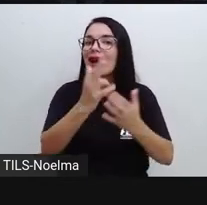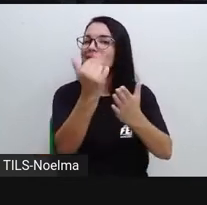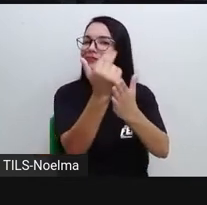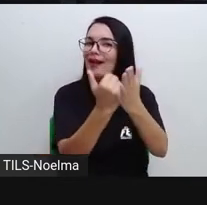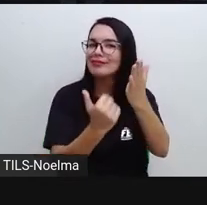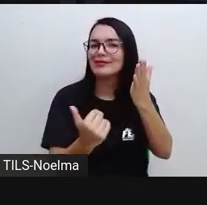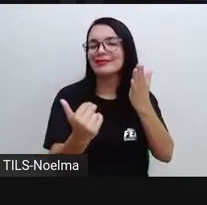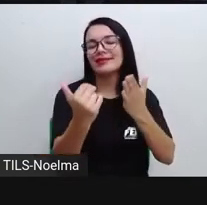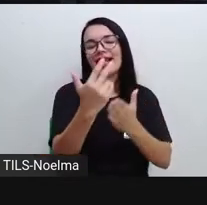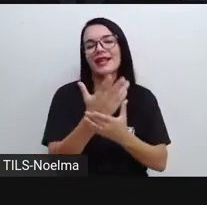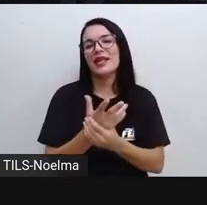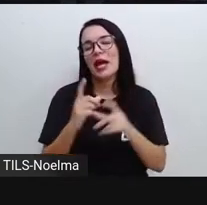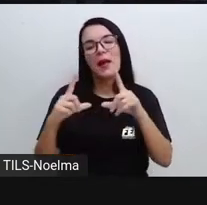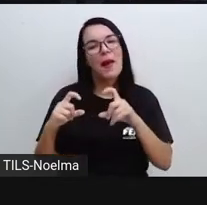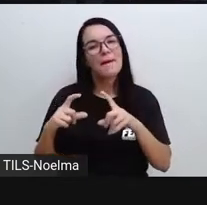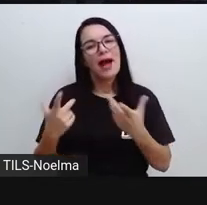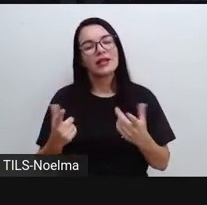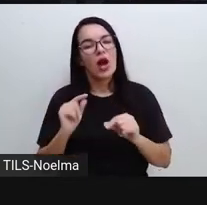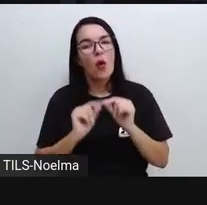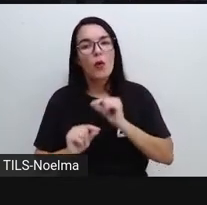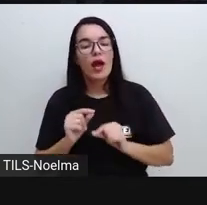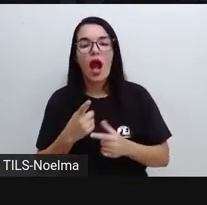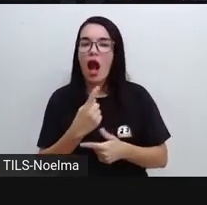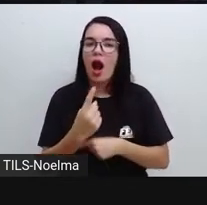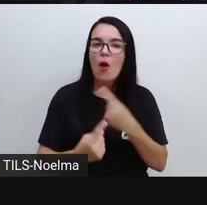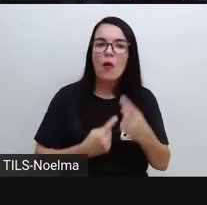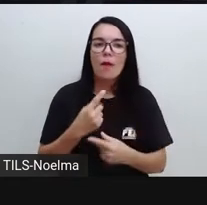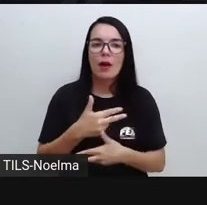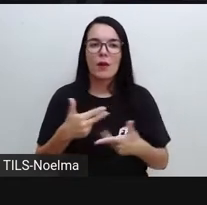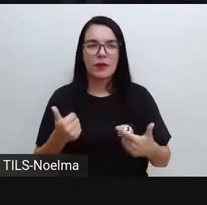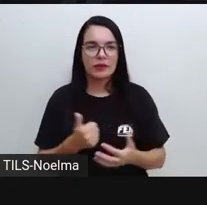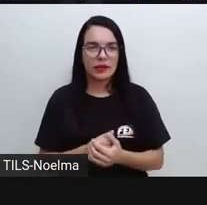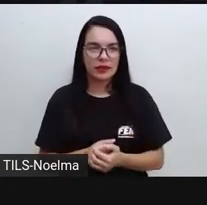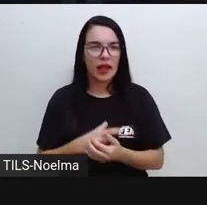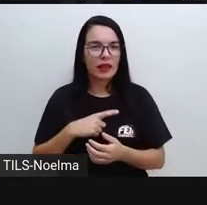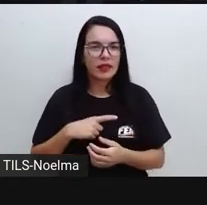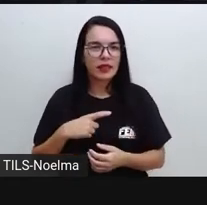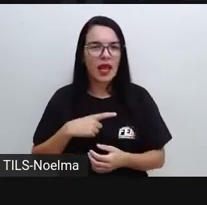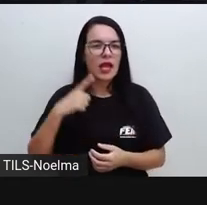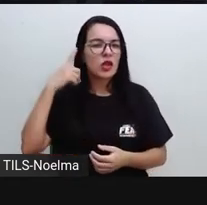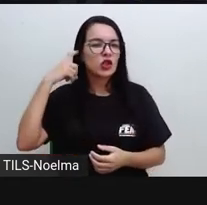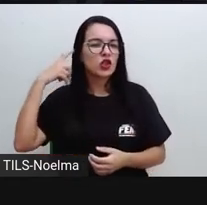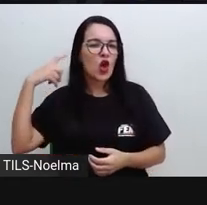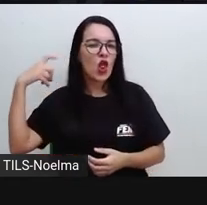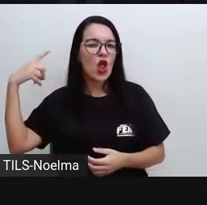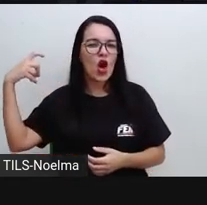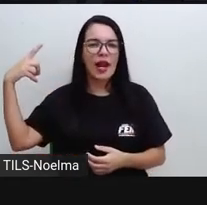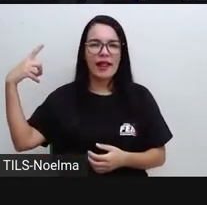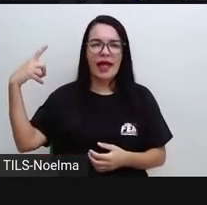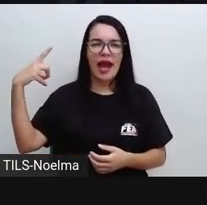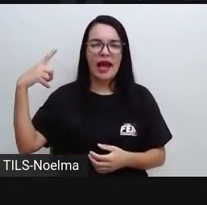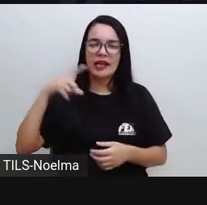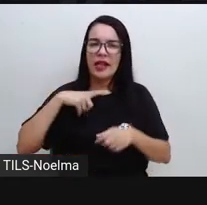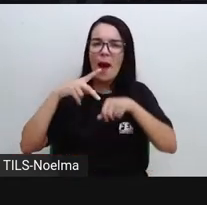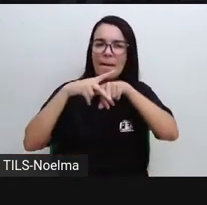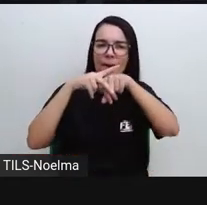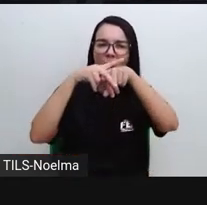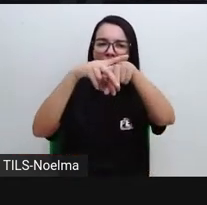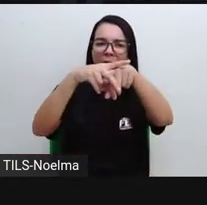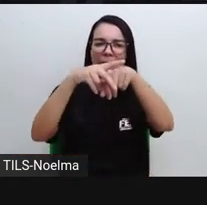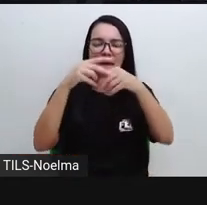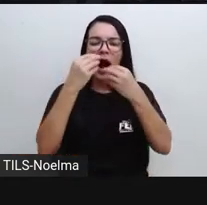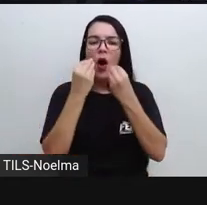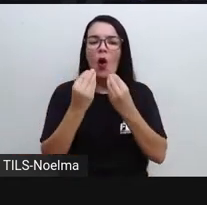Perceberam a sonoridade existente no poema, que existe nesse poema? Como o poema conseguiu essa sonoridade?